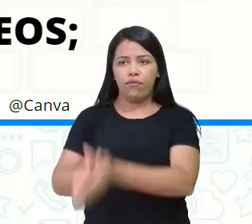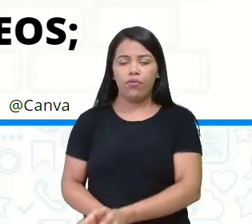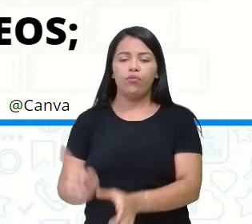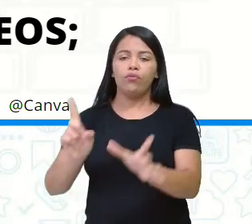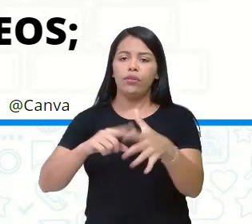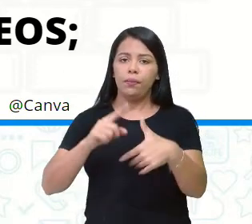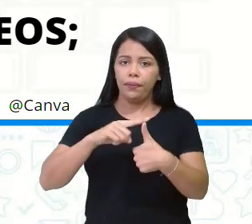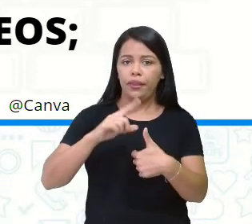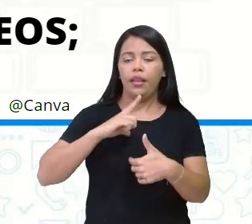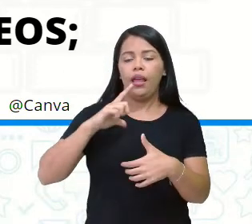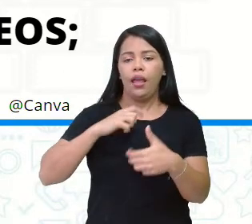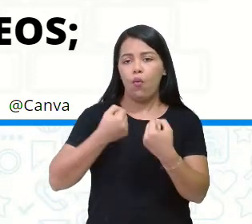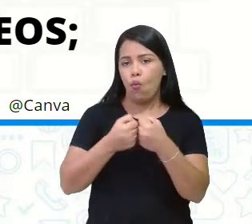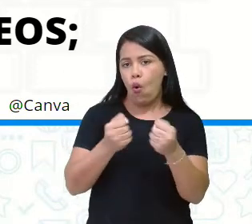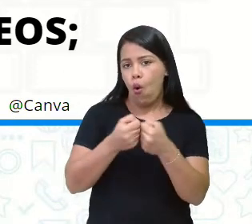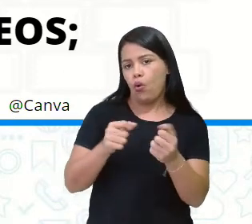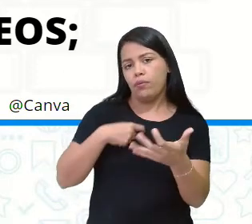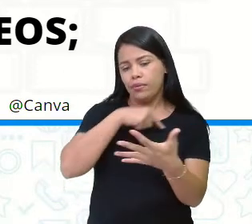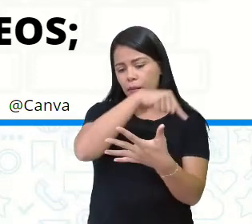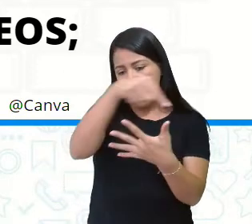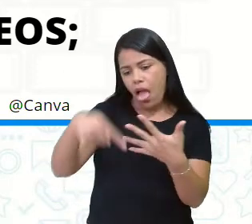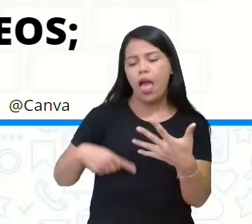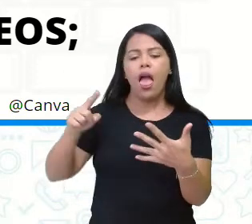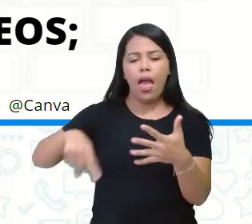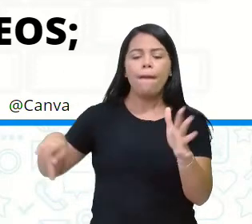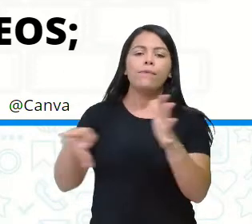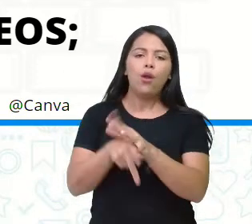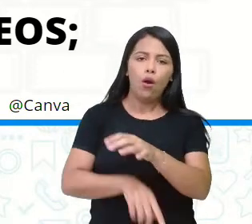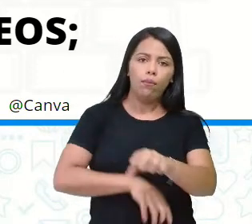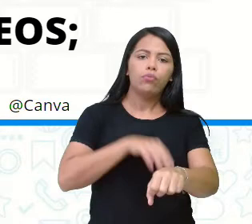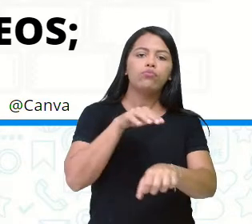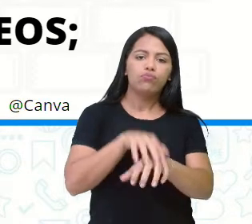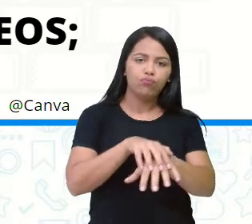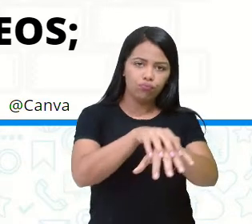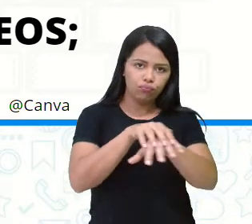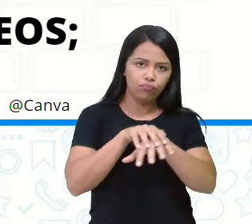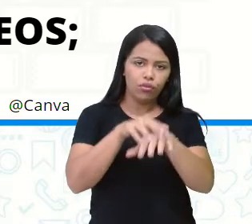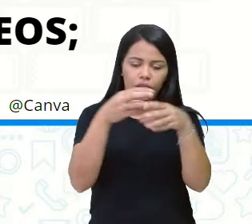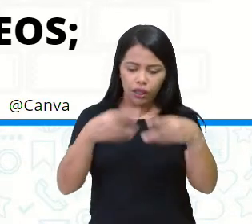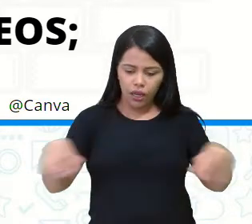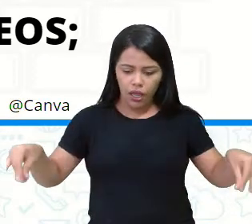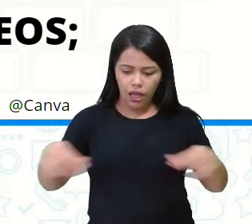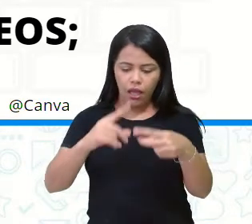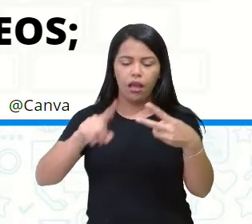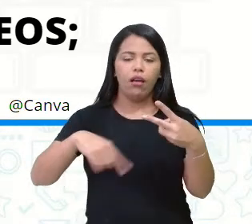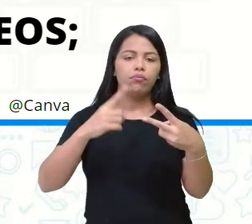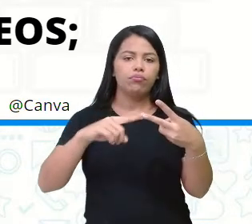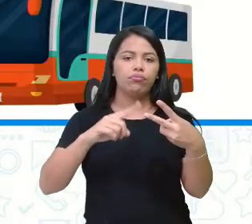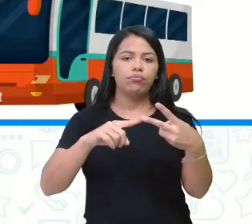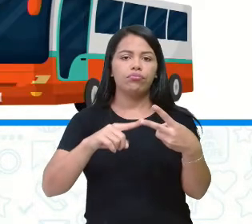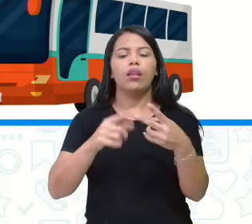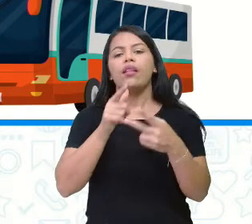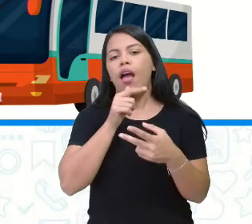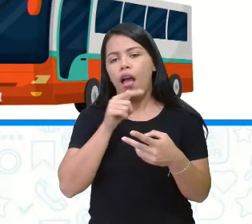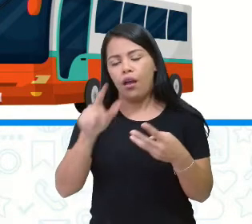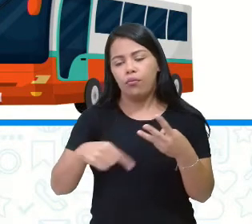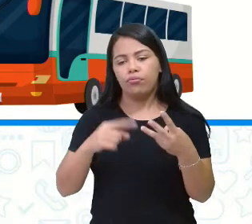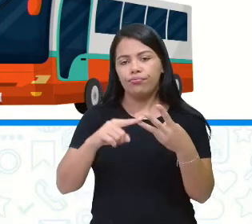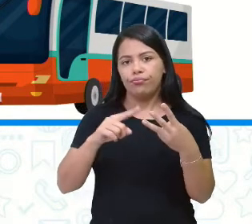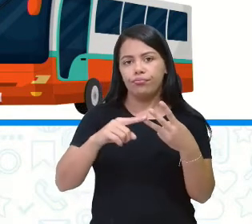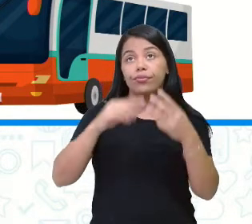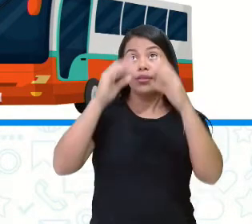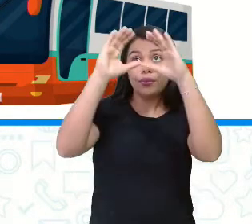de meios de transporte dessas três categorias. Terrestres, aquáticos e aéreos.